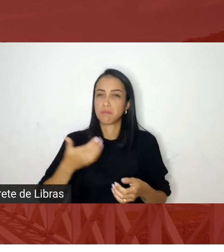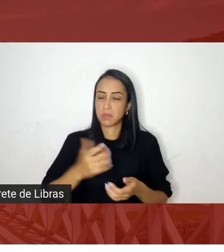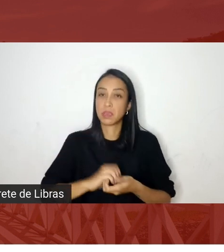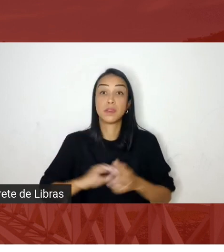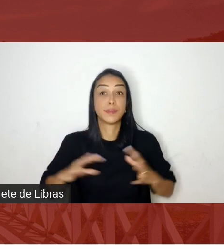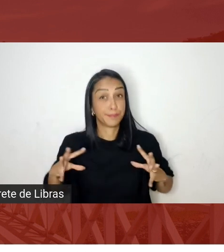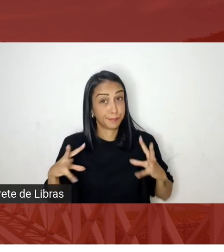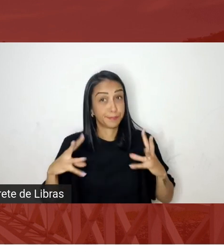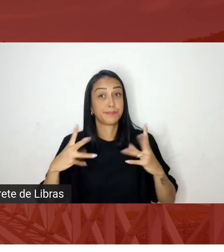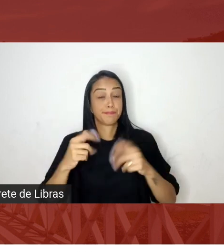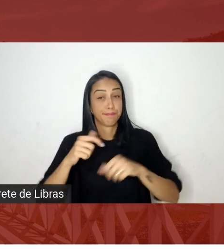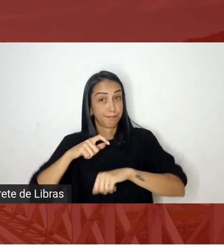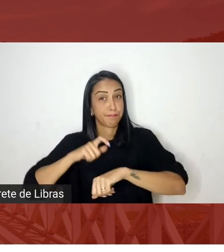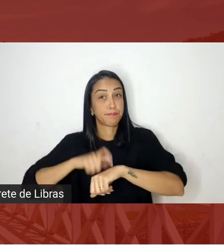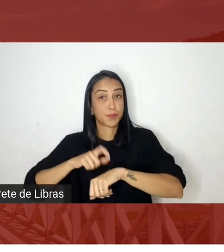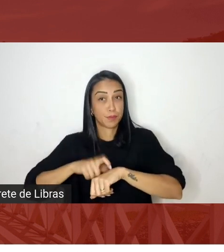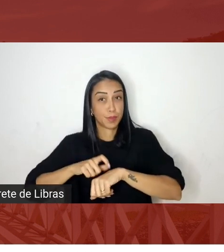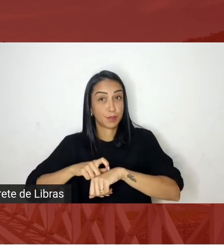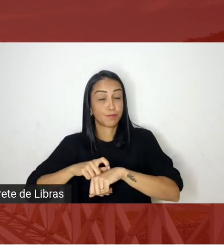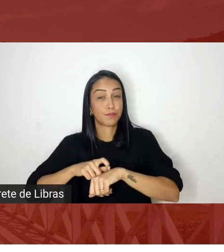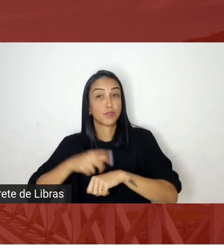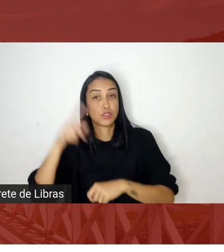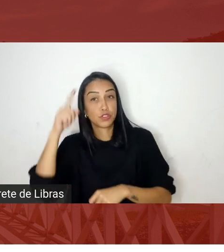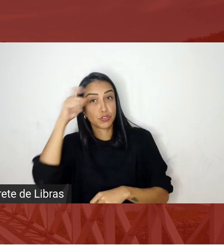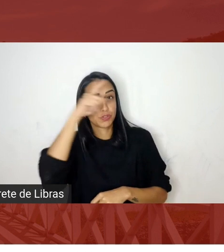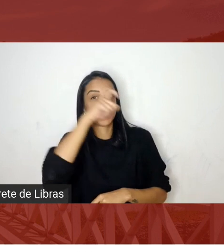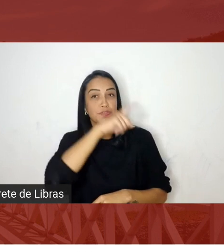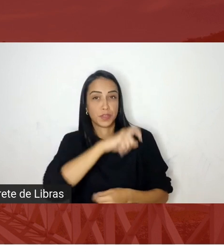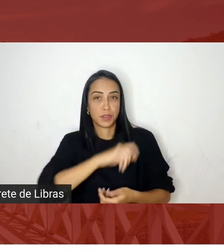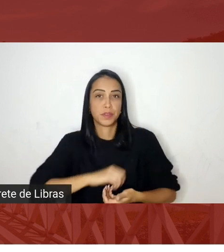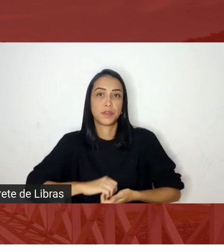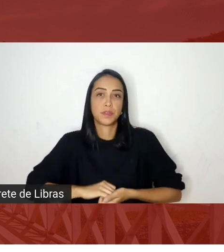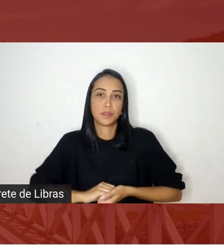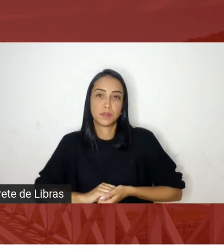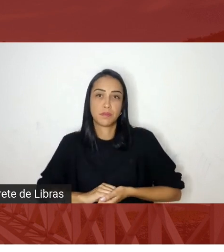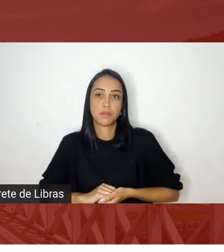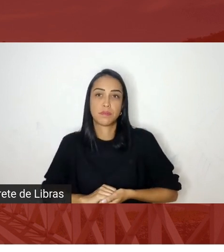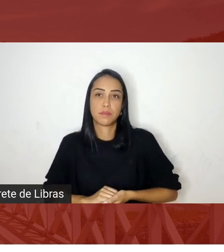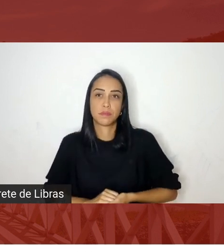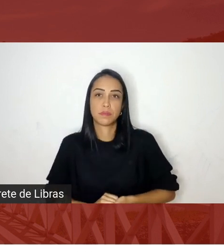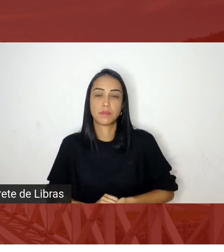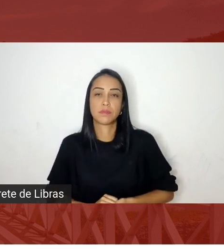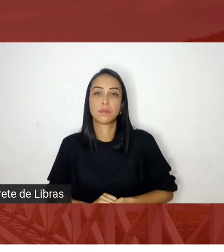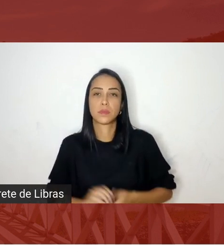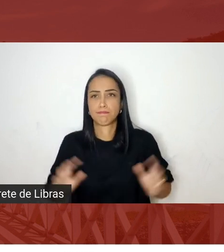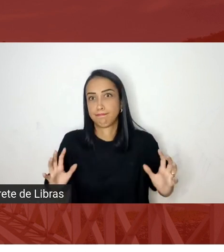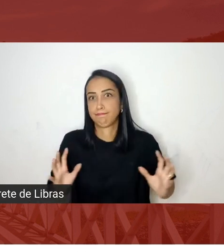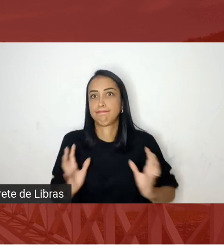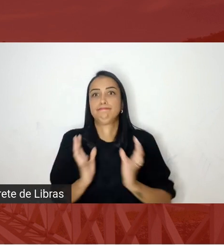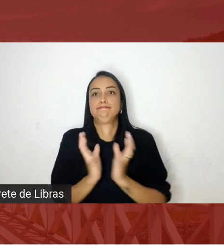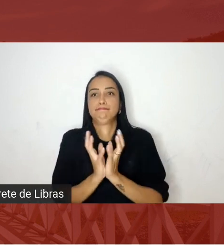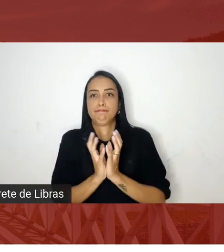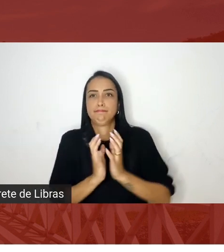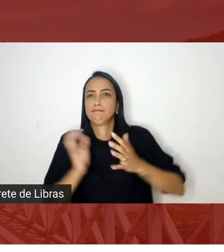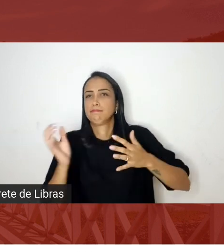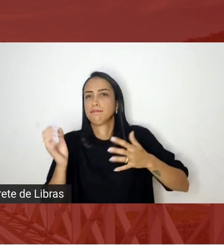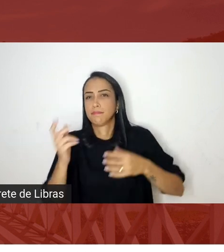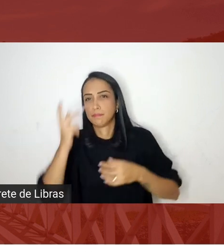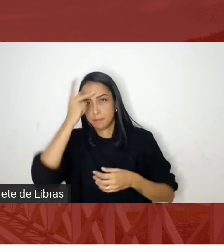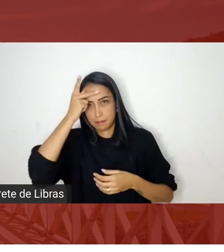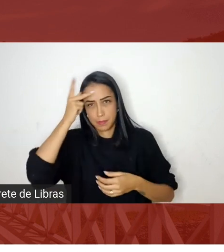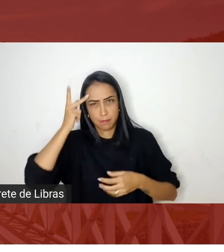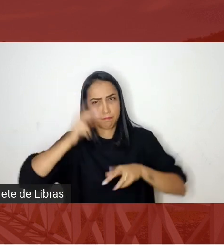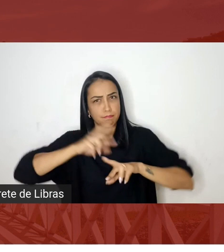momento difícil da da pluralidade da sociedade